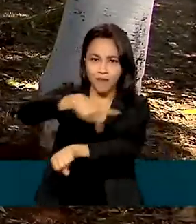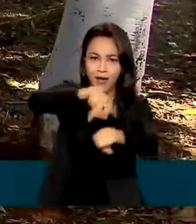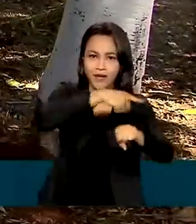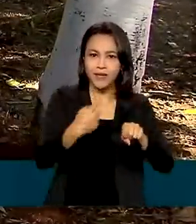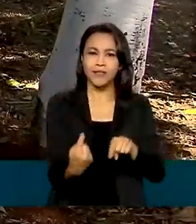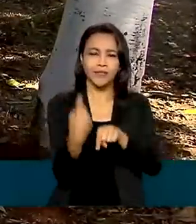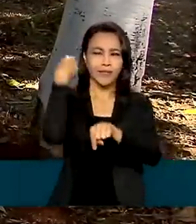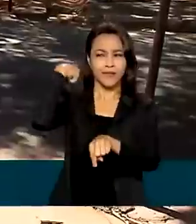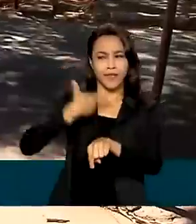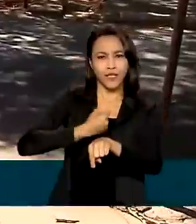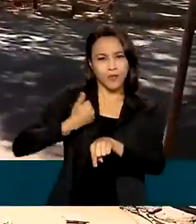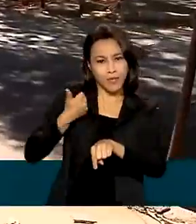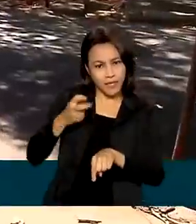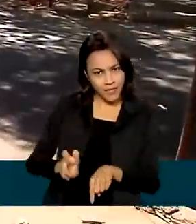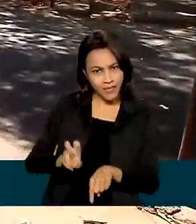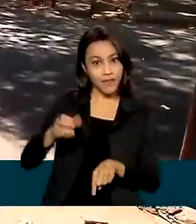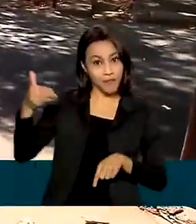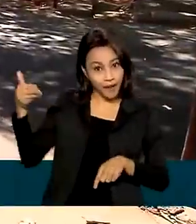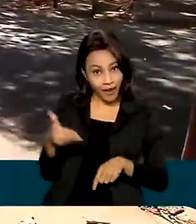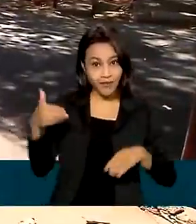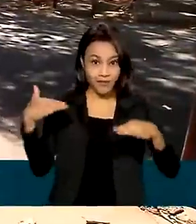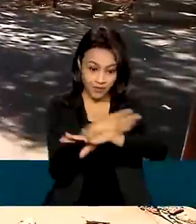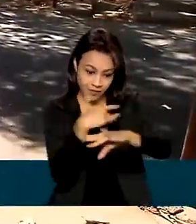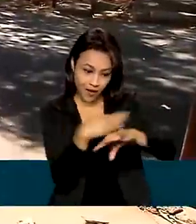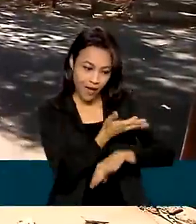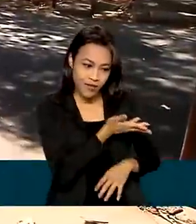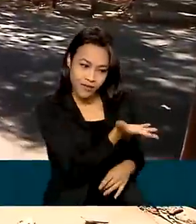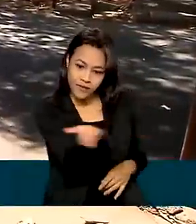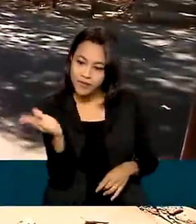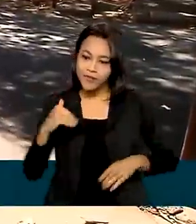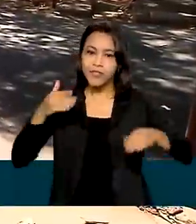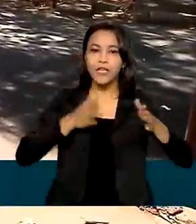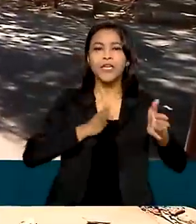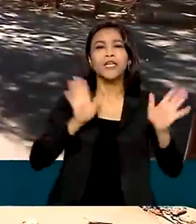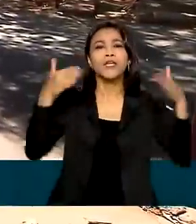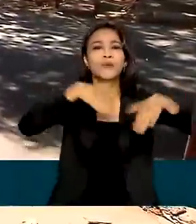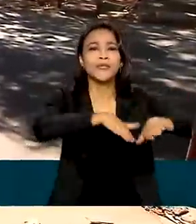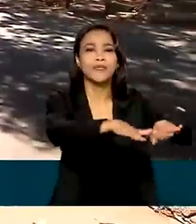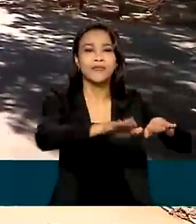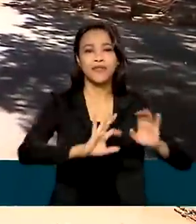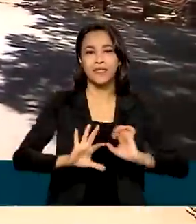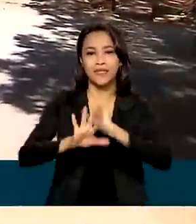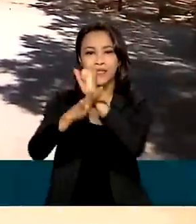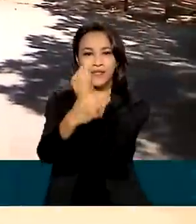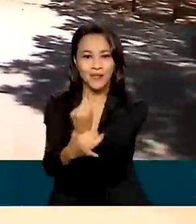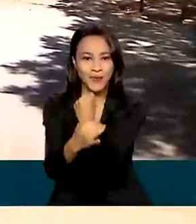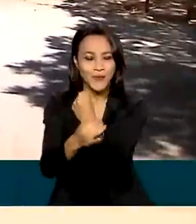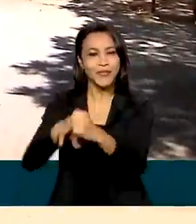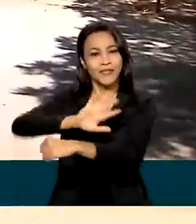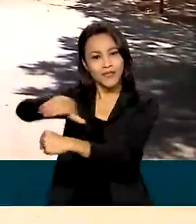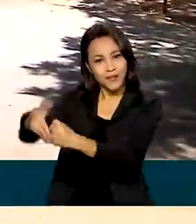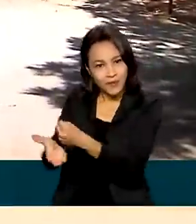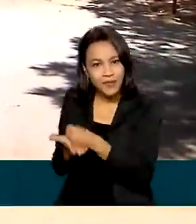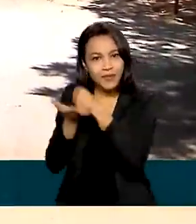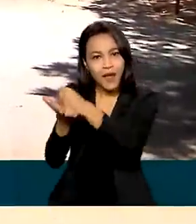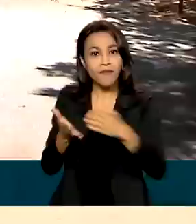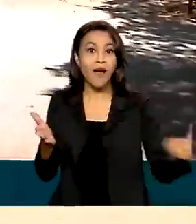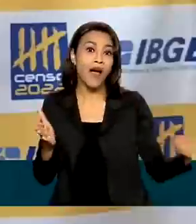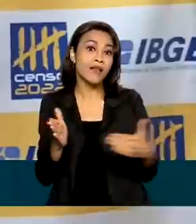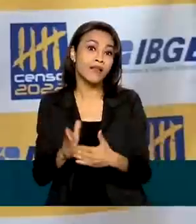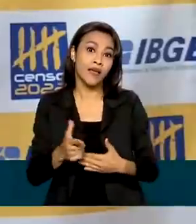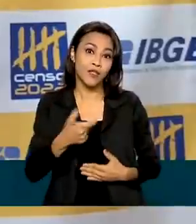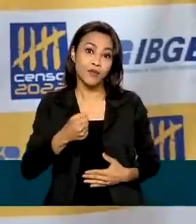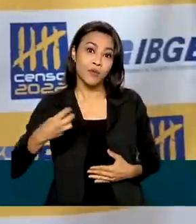2015, para tornar as cidades inclusivas, seguras e sustentáveis até 2030.